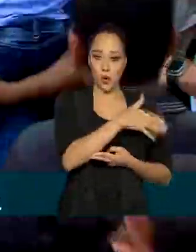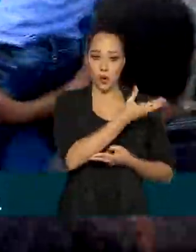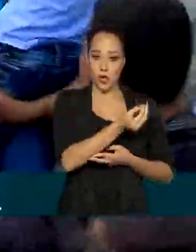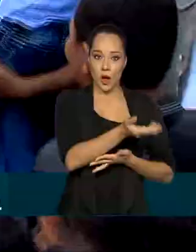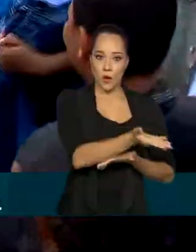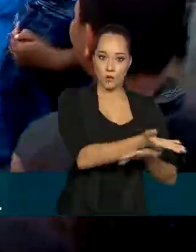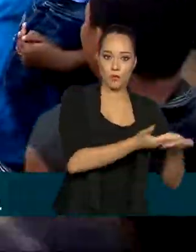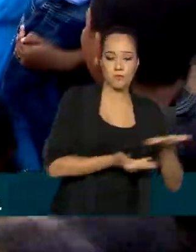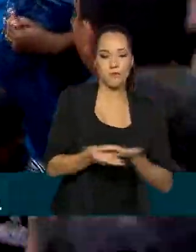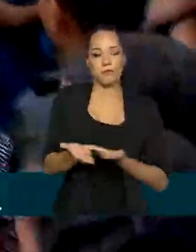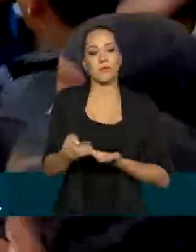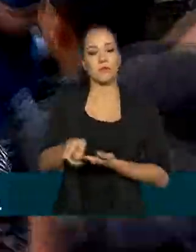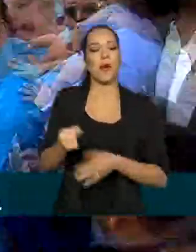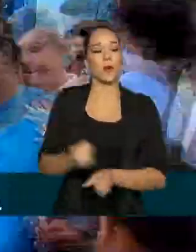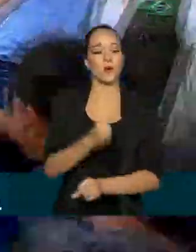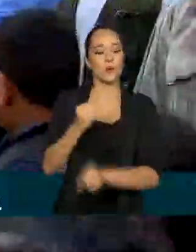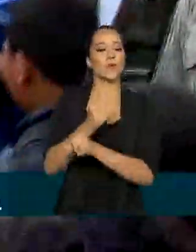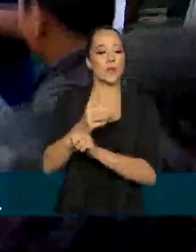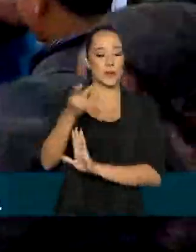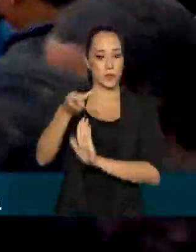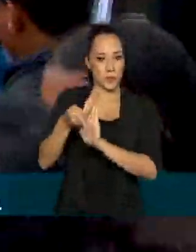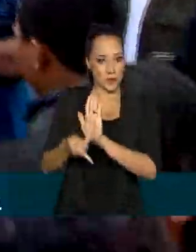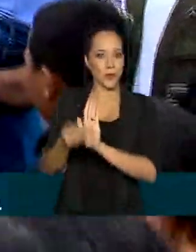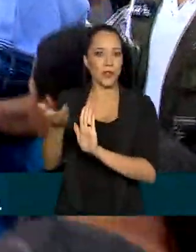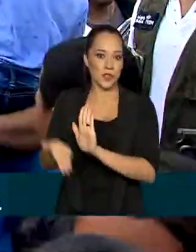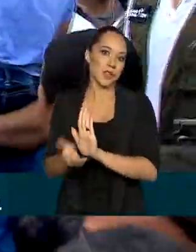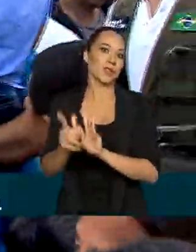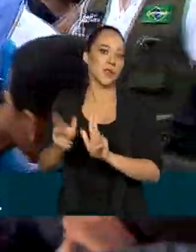construção deste projeto de abastecimento.